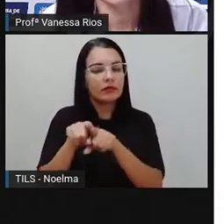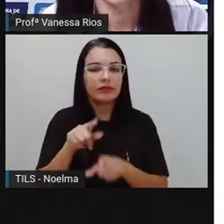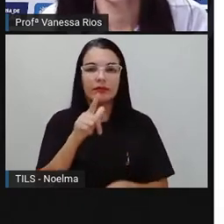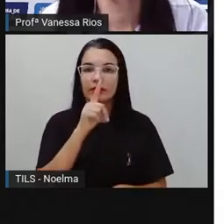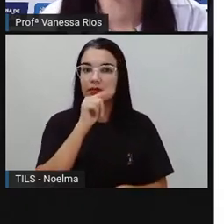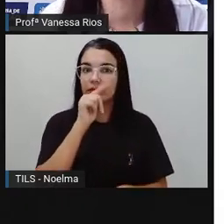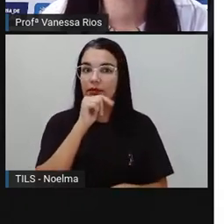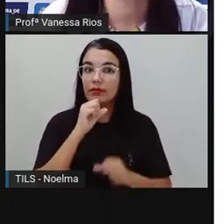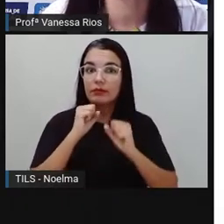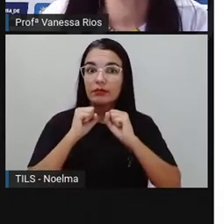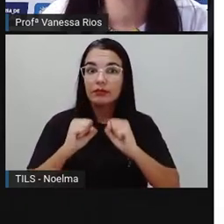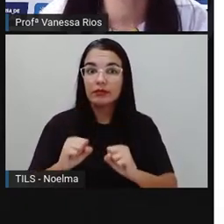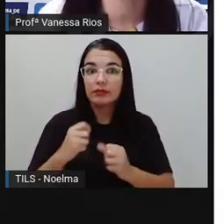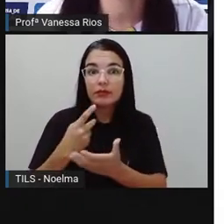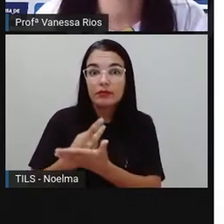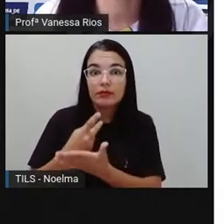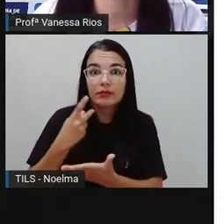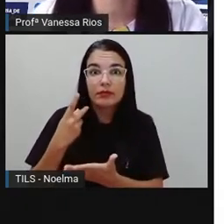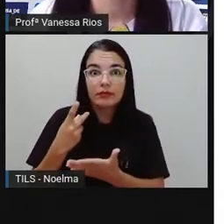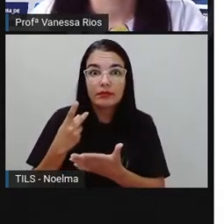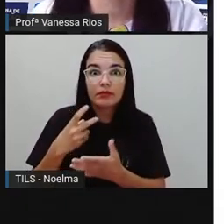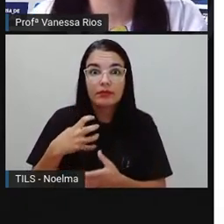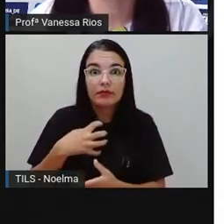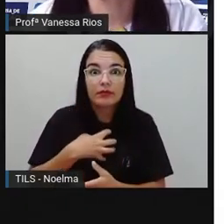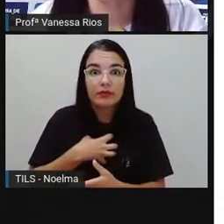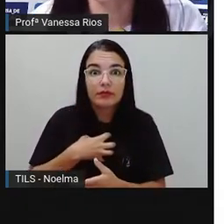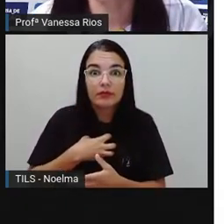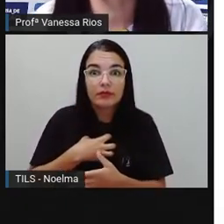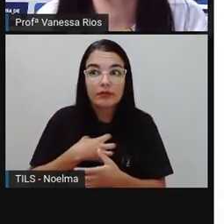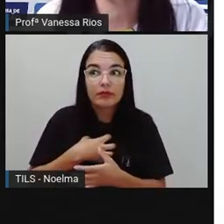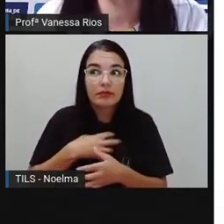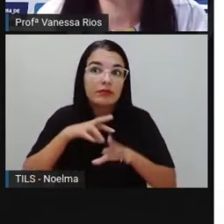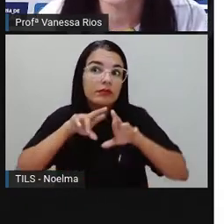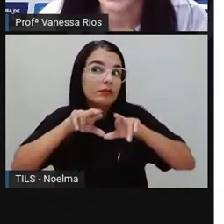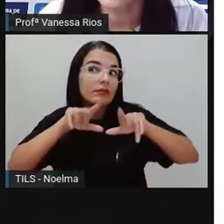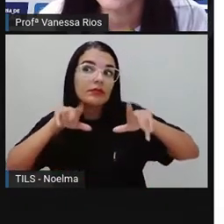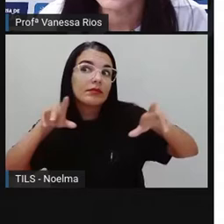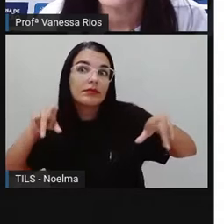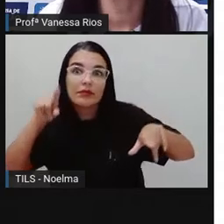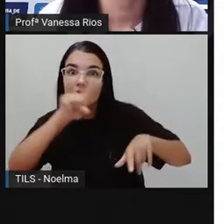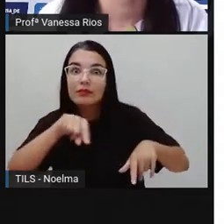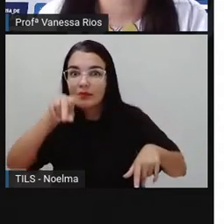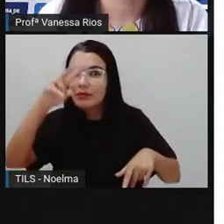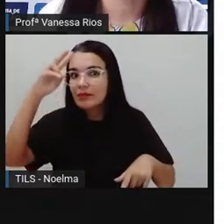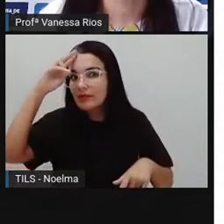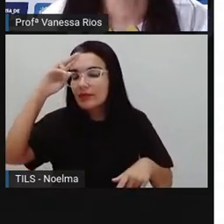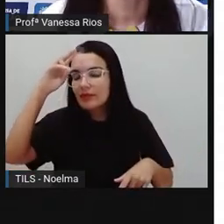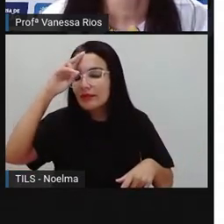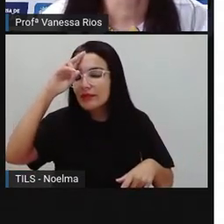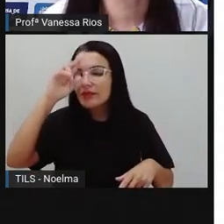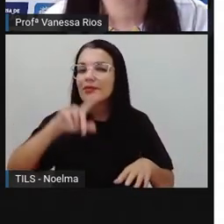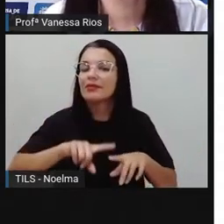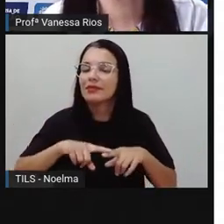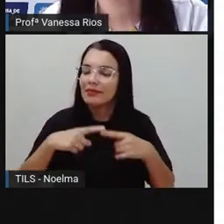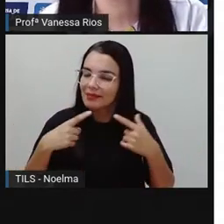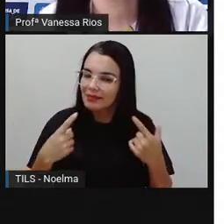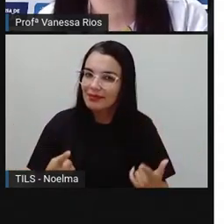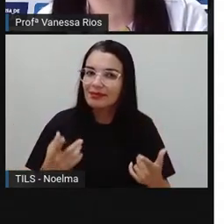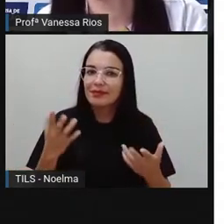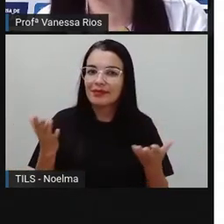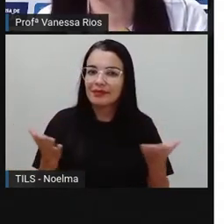aparecer em estados físicos diferentes. Estão lembrados? Pois é, nós vamos